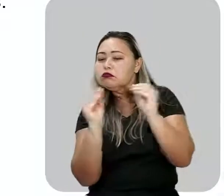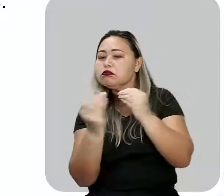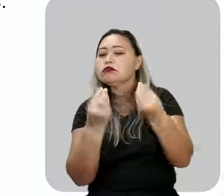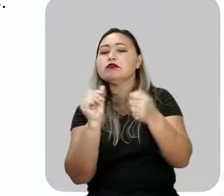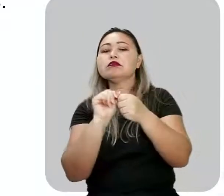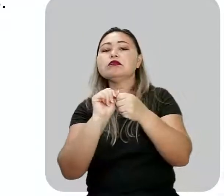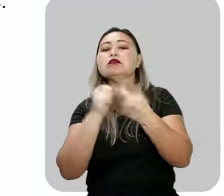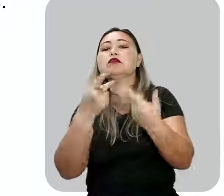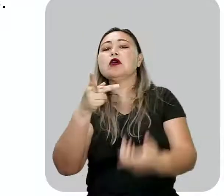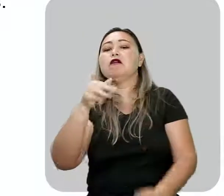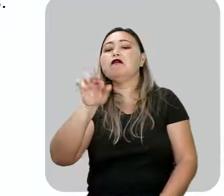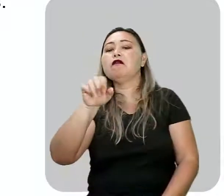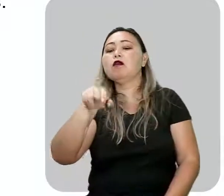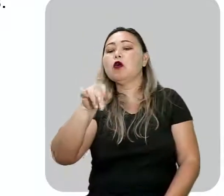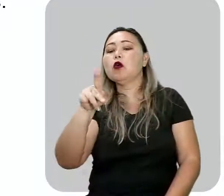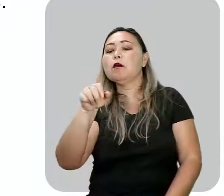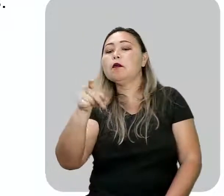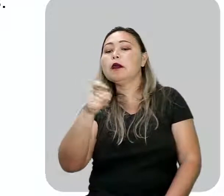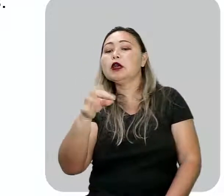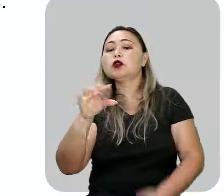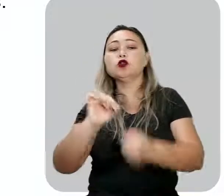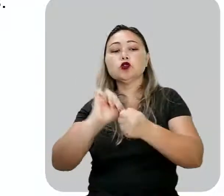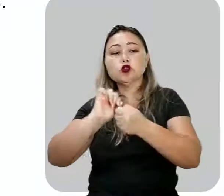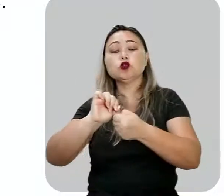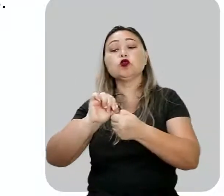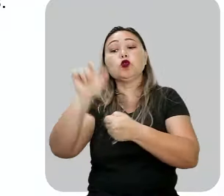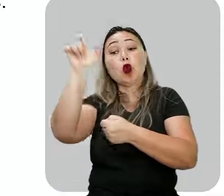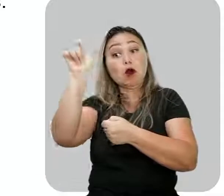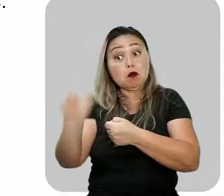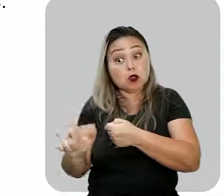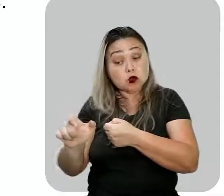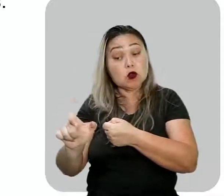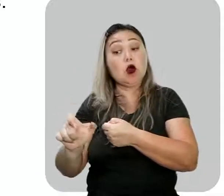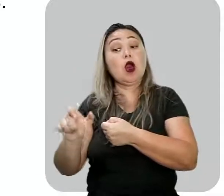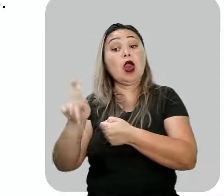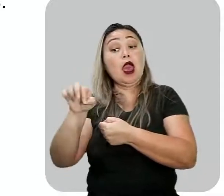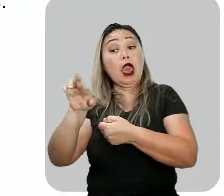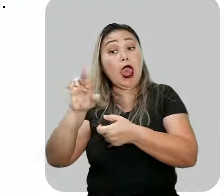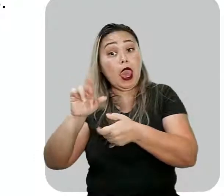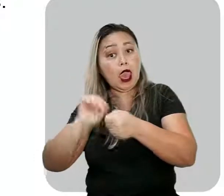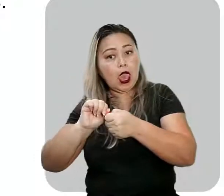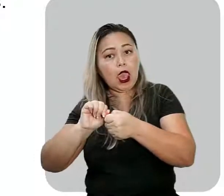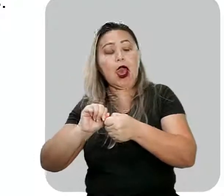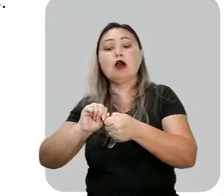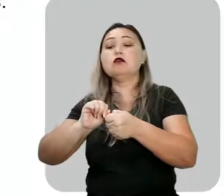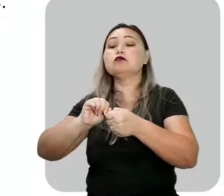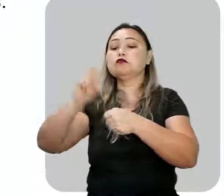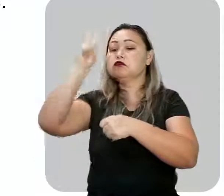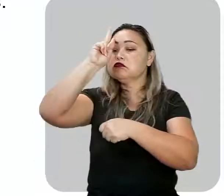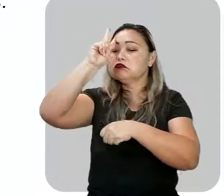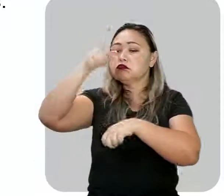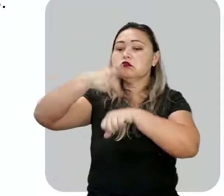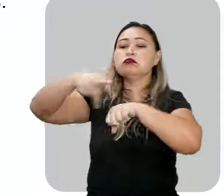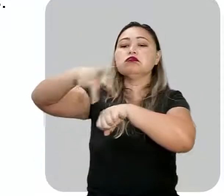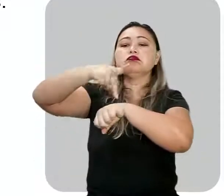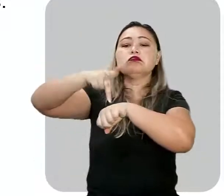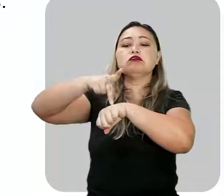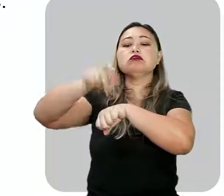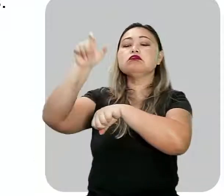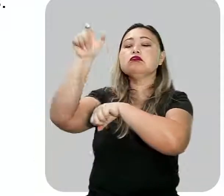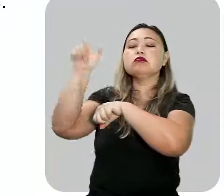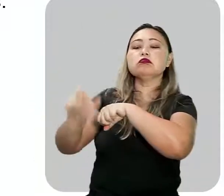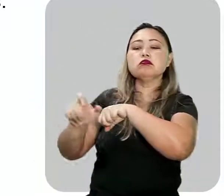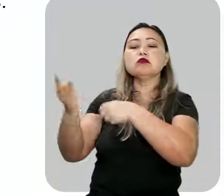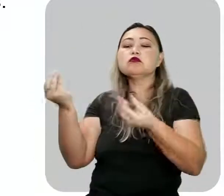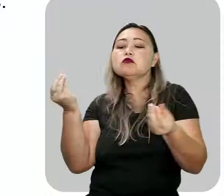Gloriano Peixoto é um personagem real da história do país, sendo uma figura que oferece uma maior